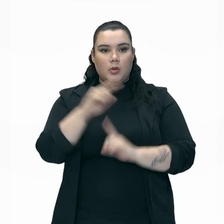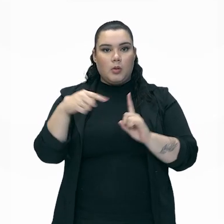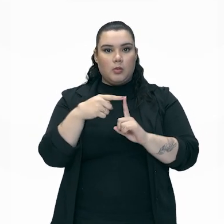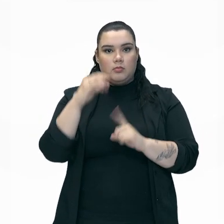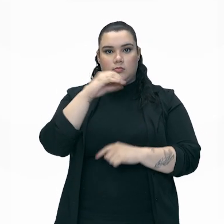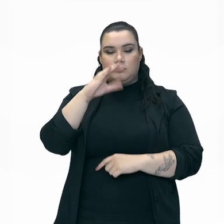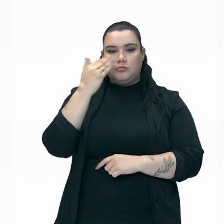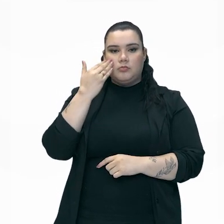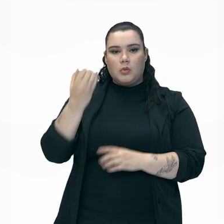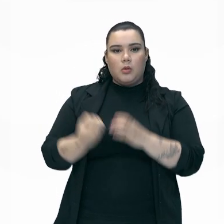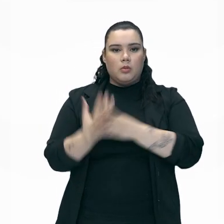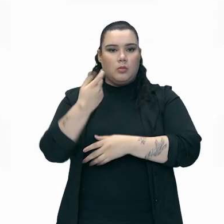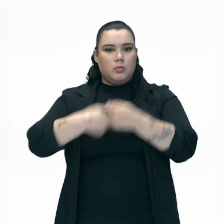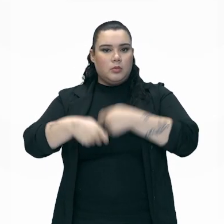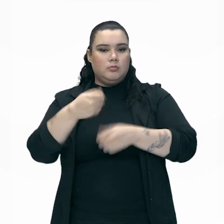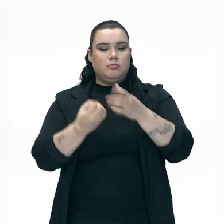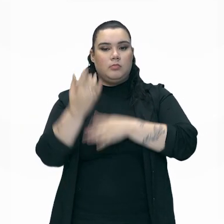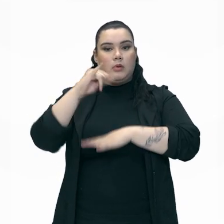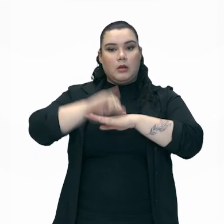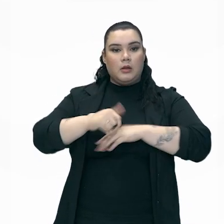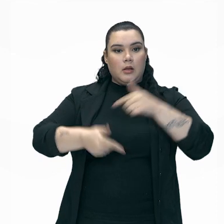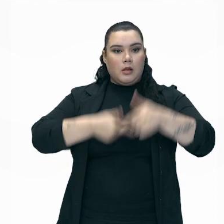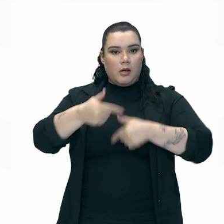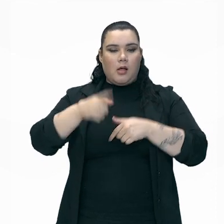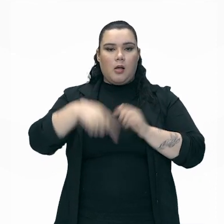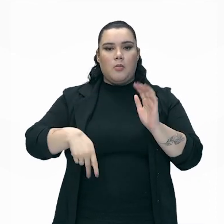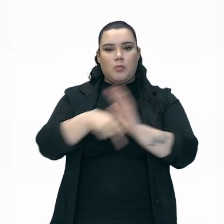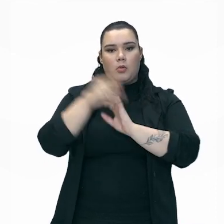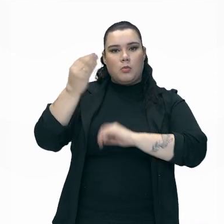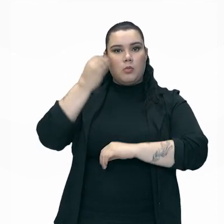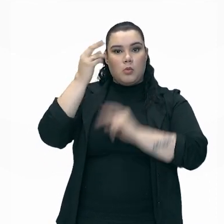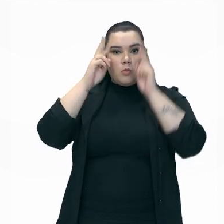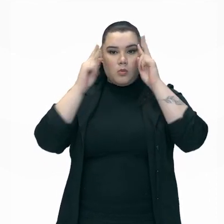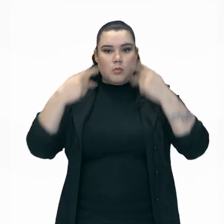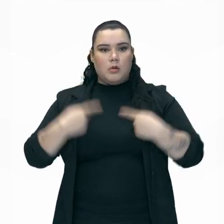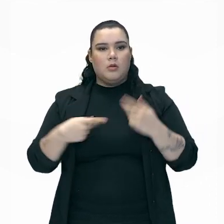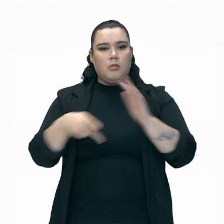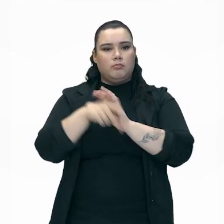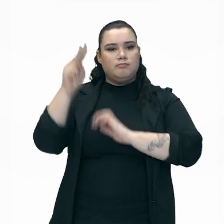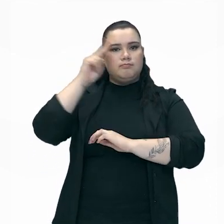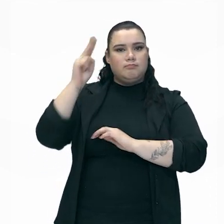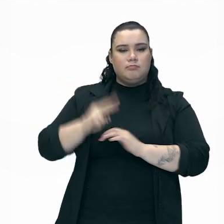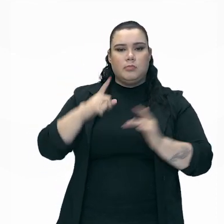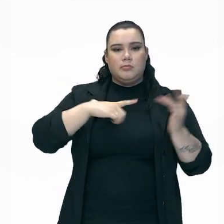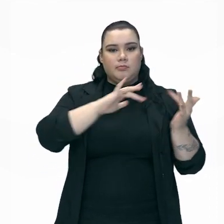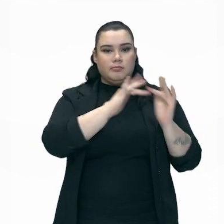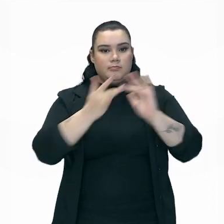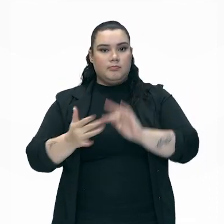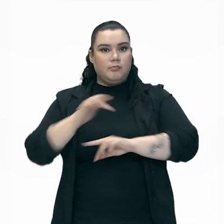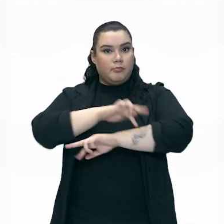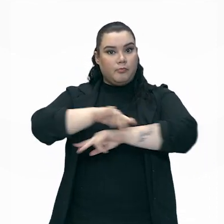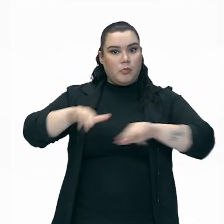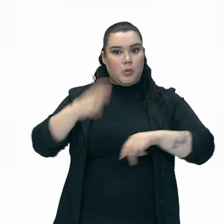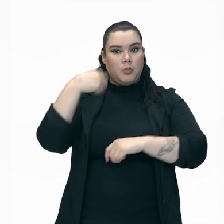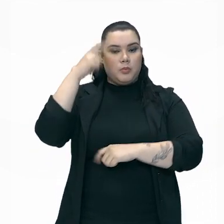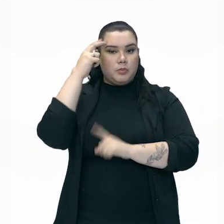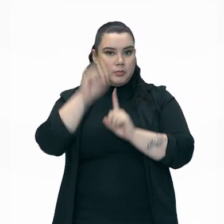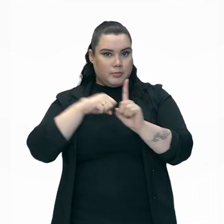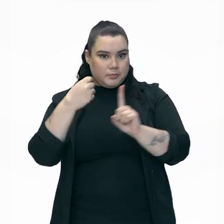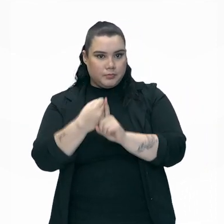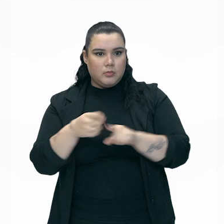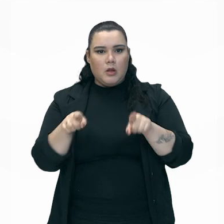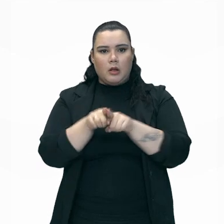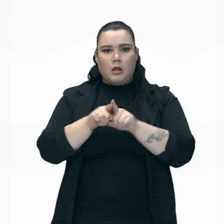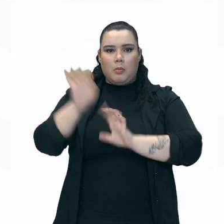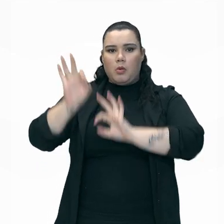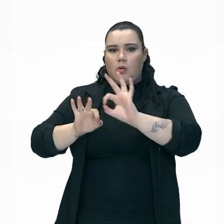conhecimento, economia, produção, capital e trabalho são consequências de experiências humanas estabelecidas historicamente em diferentes contextos culturais e sociais.